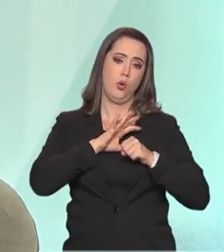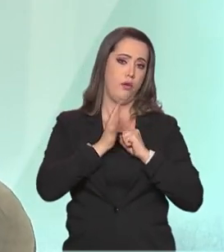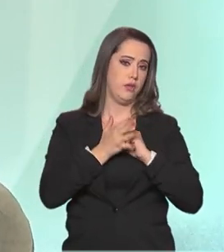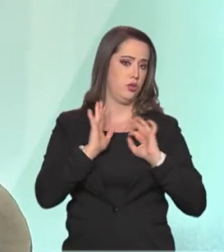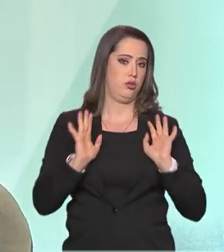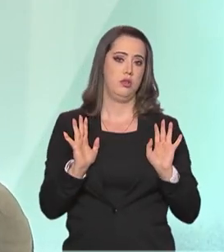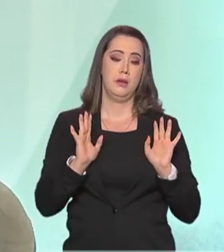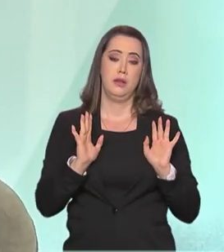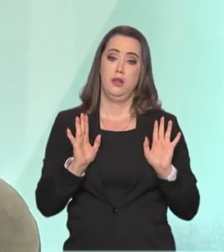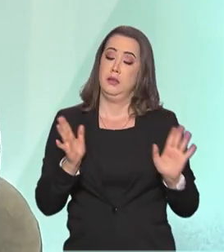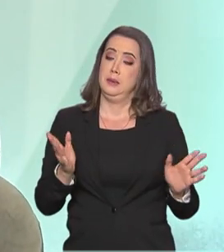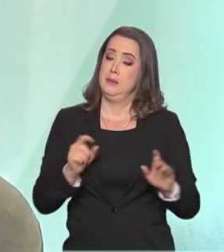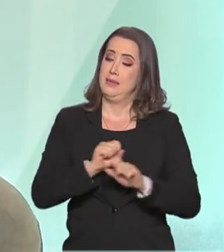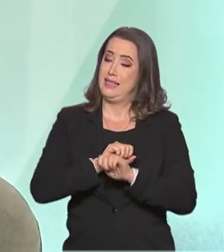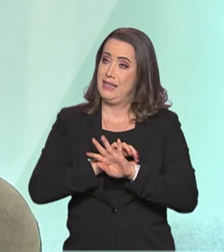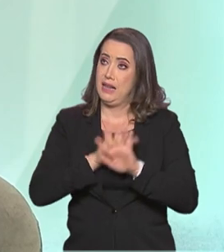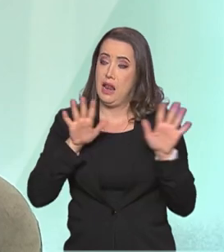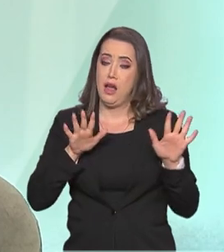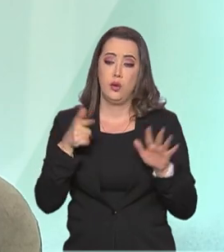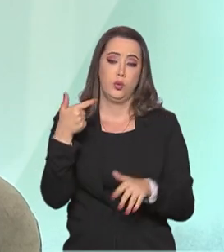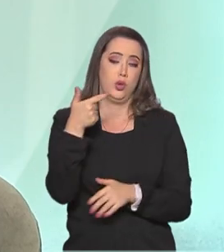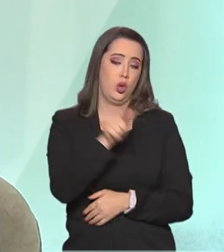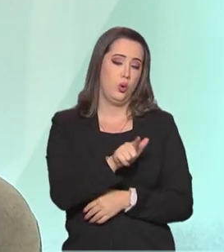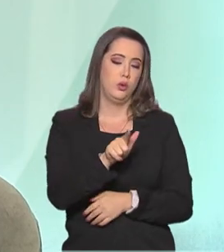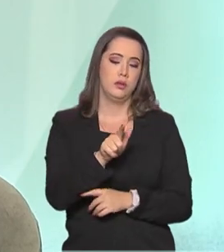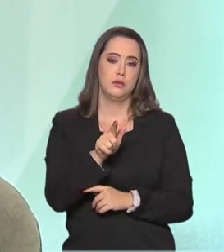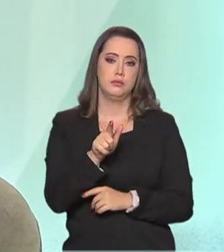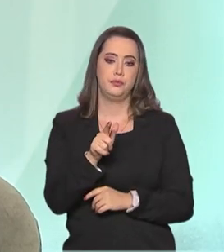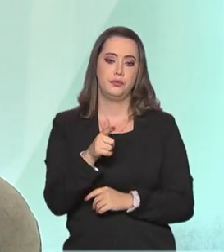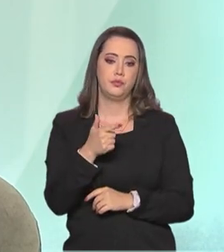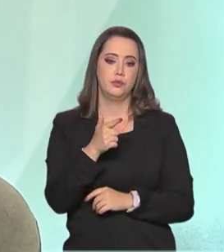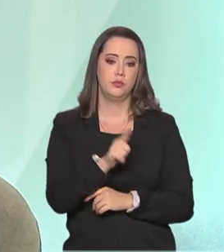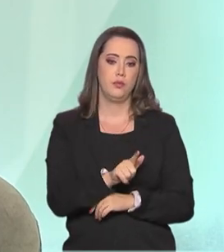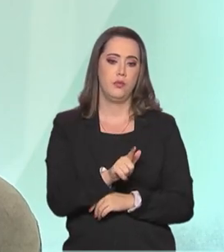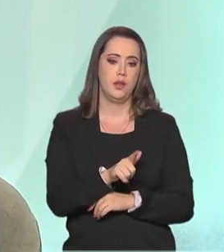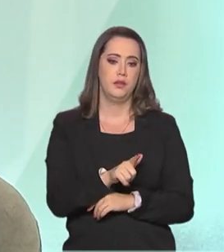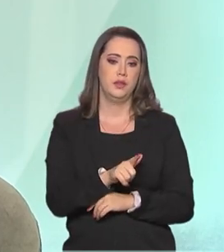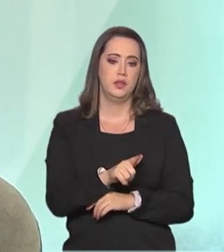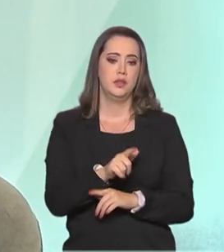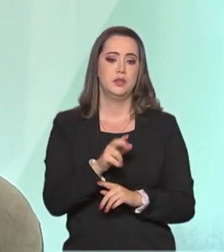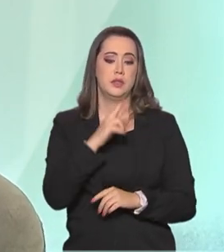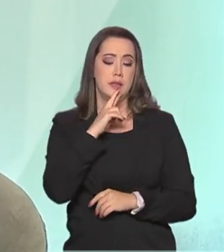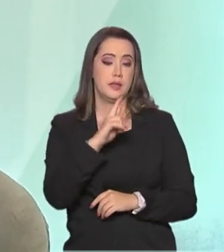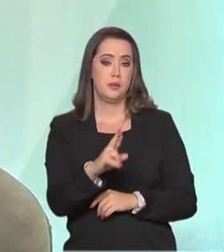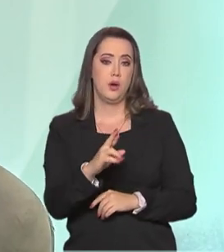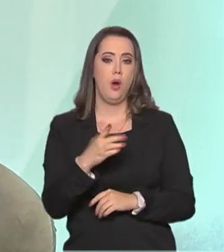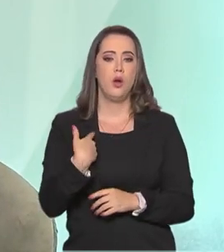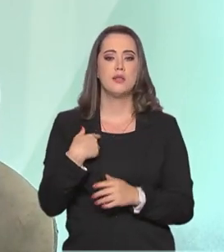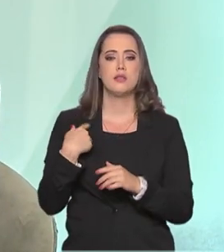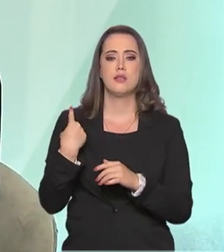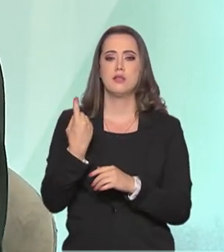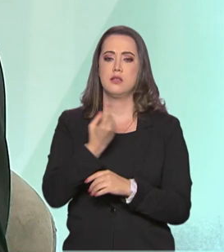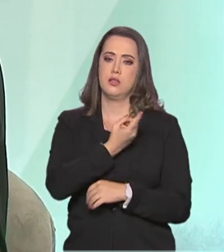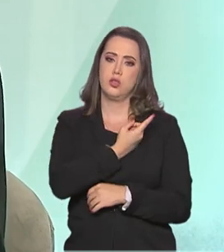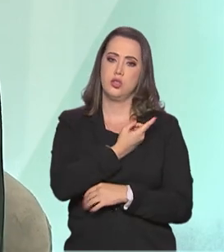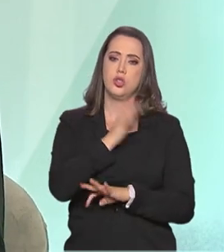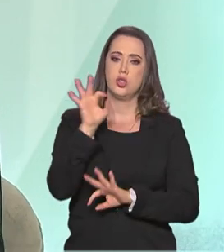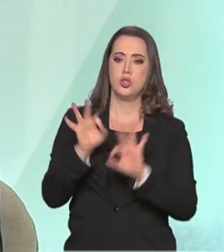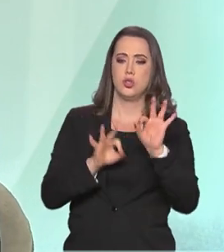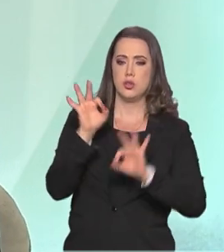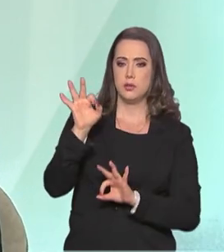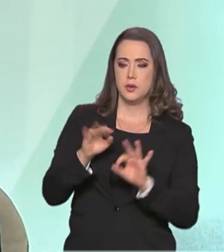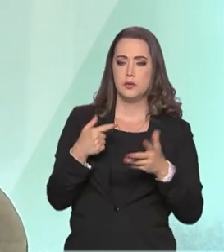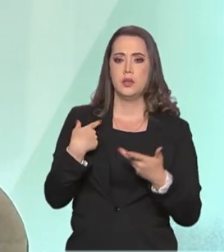Claro que outras soluções estão sendo tomadas, tem um